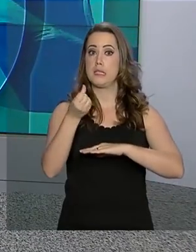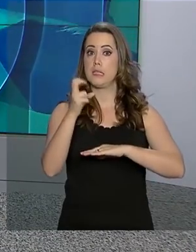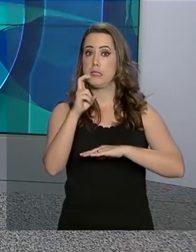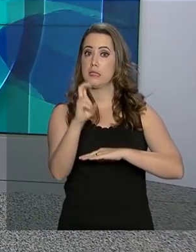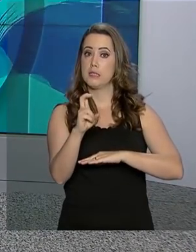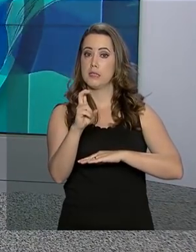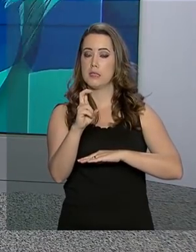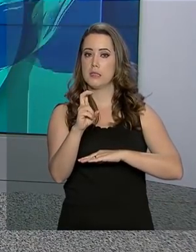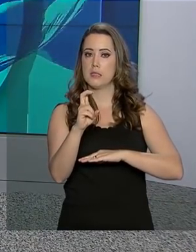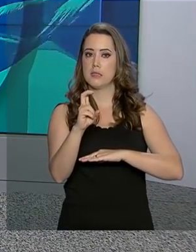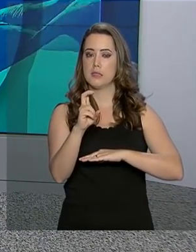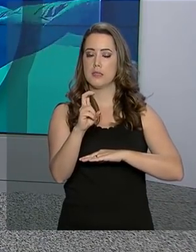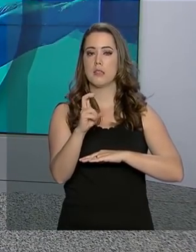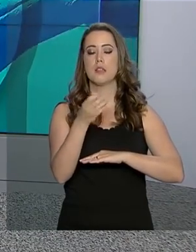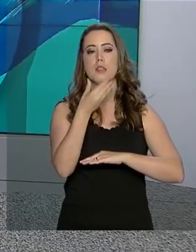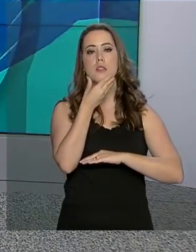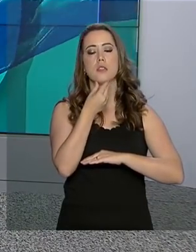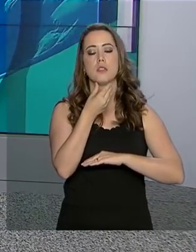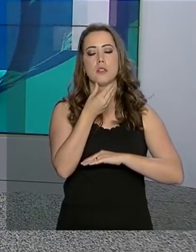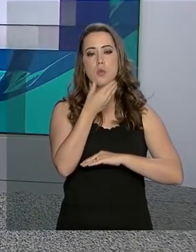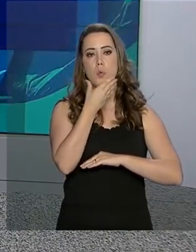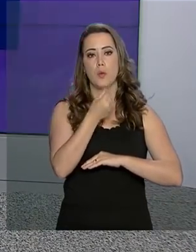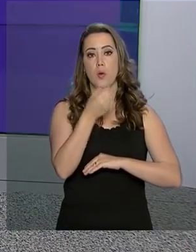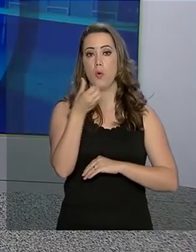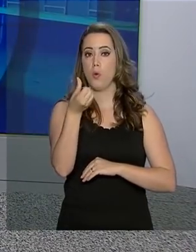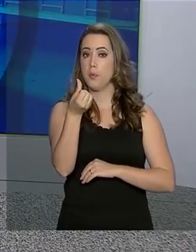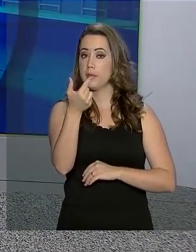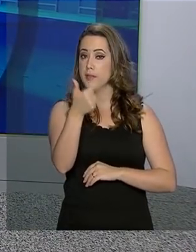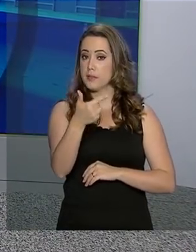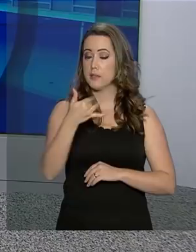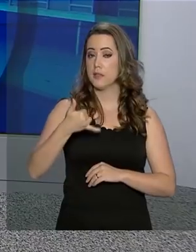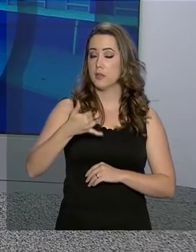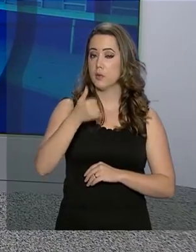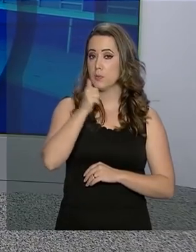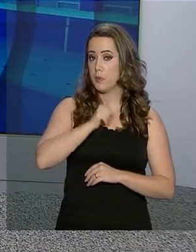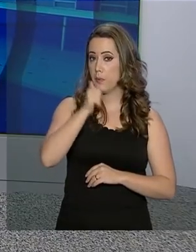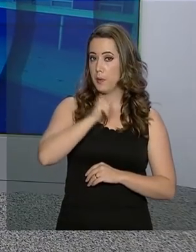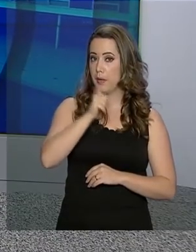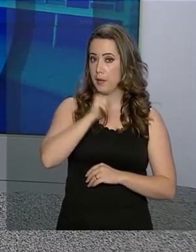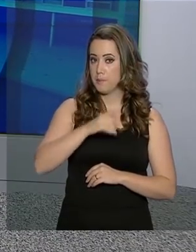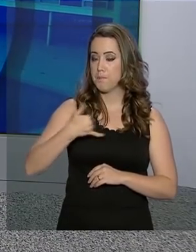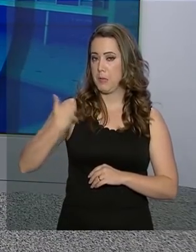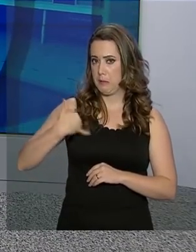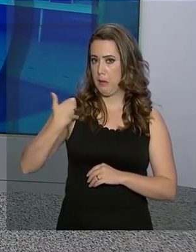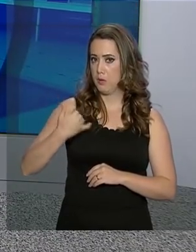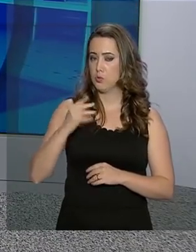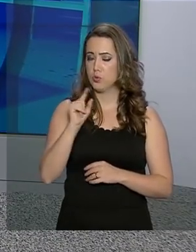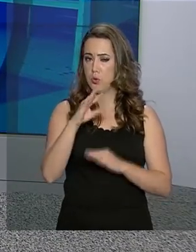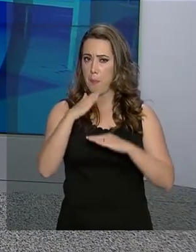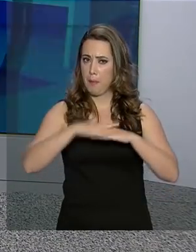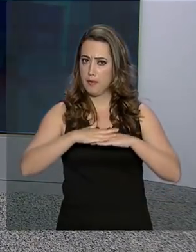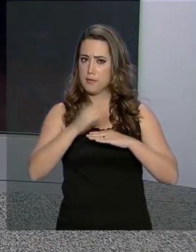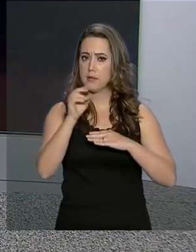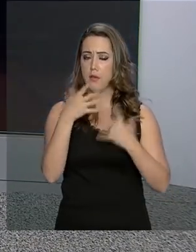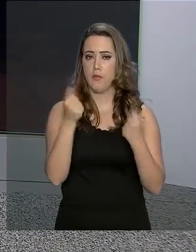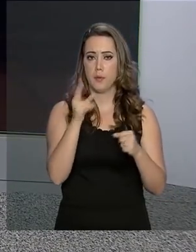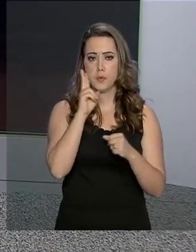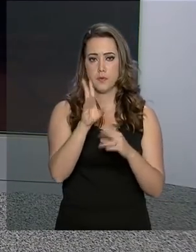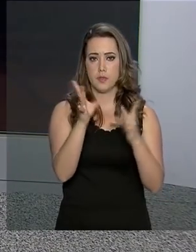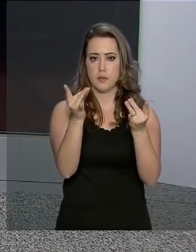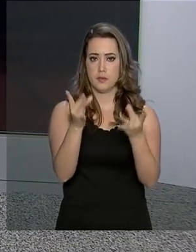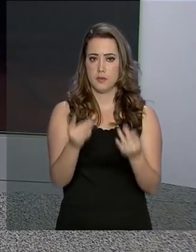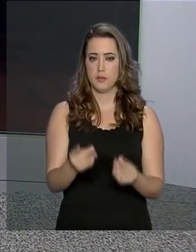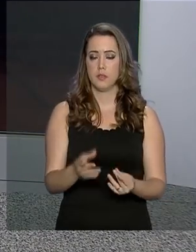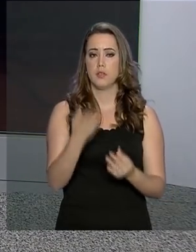anos para homens e 62 para mulheres. Vamos saber mais ao vivo com o repórter Daniele Popov, que